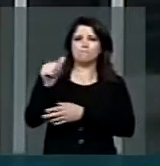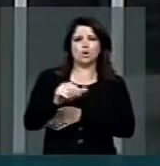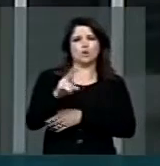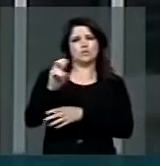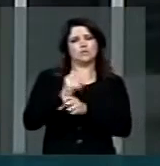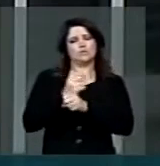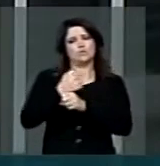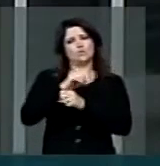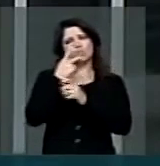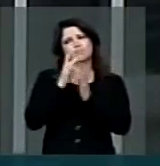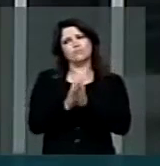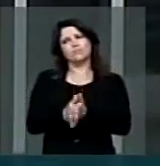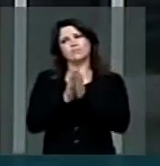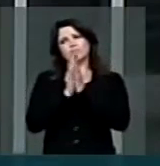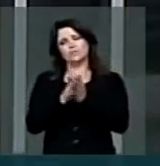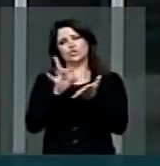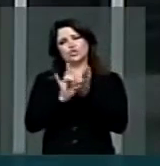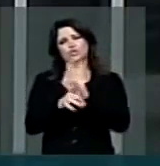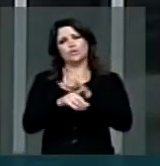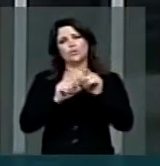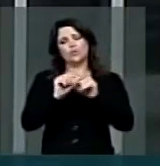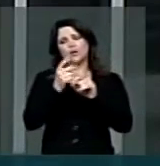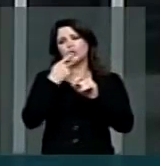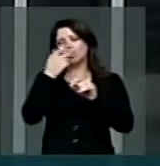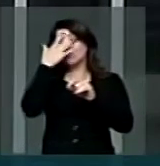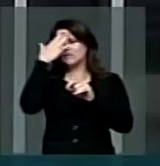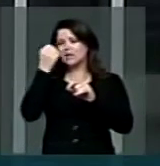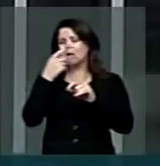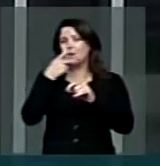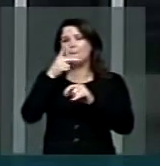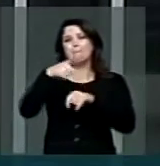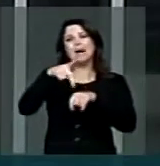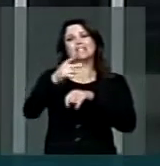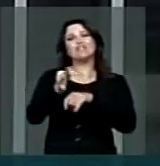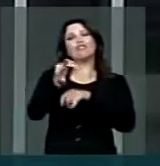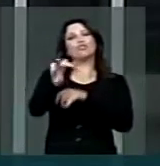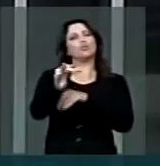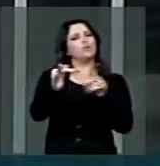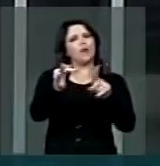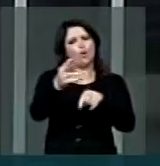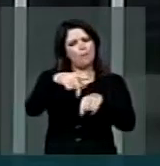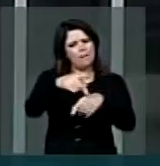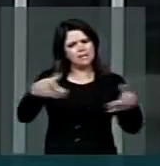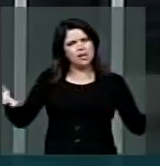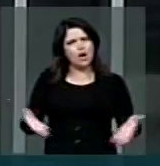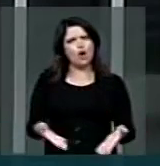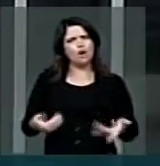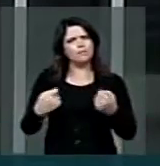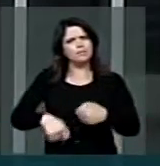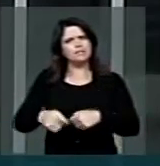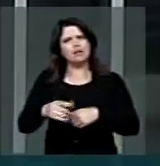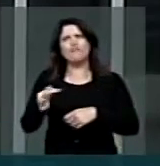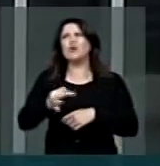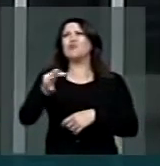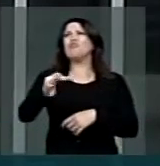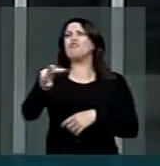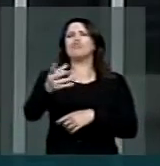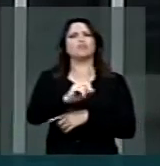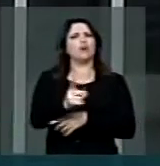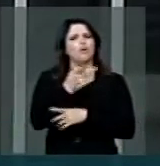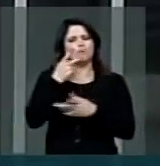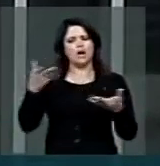queremos fazer um apelo para que deixemos de ser o país do futuro e sejamos o país do presente, o país de hoje.